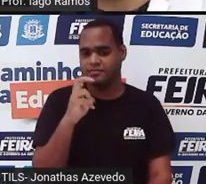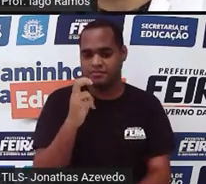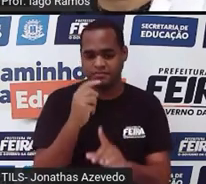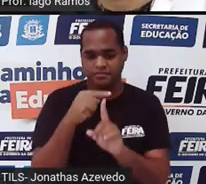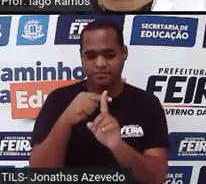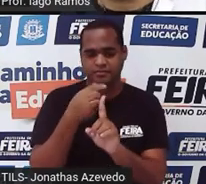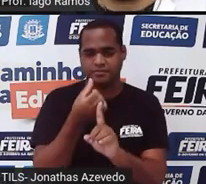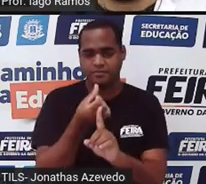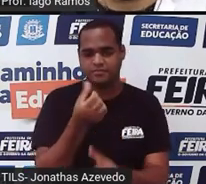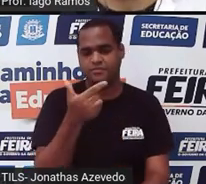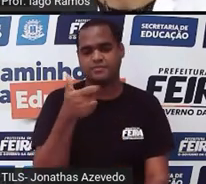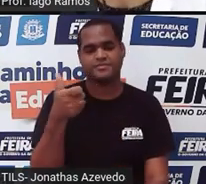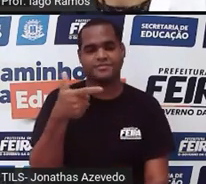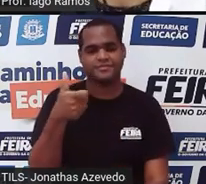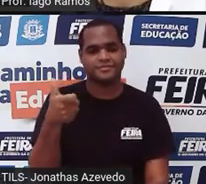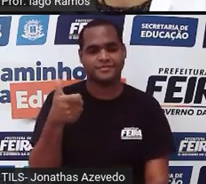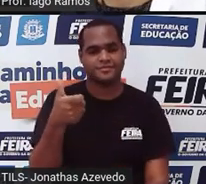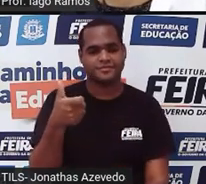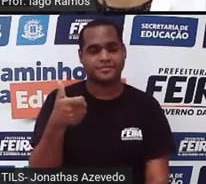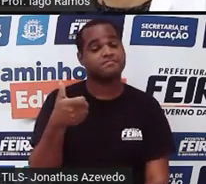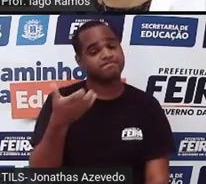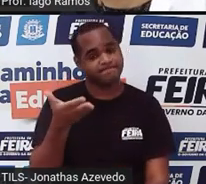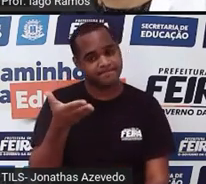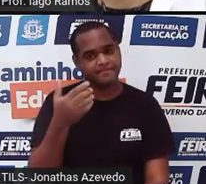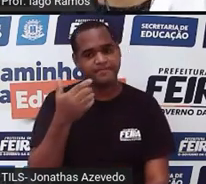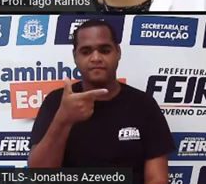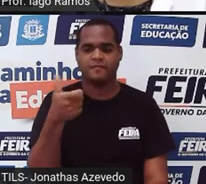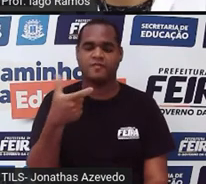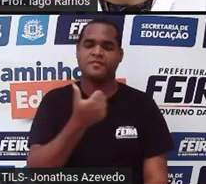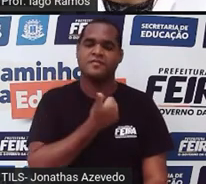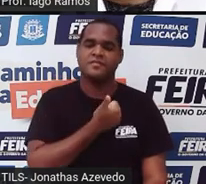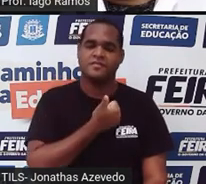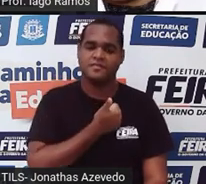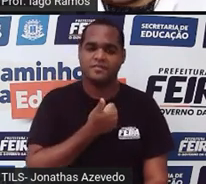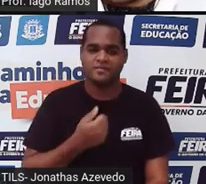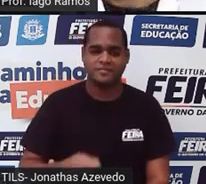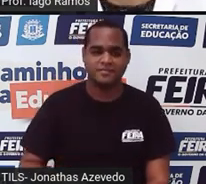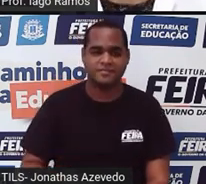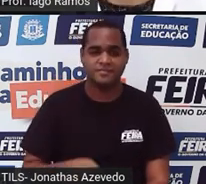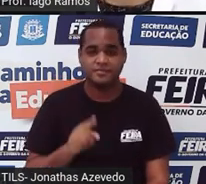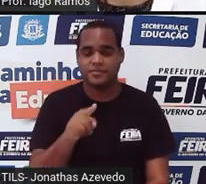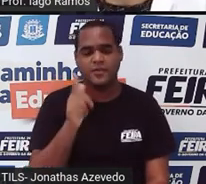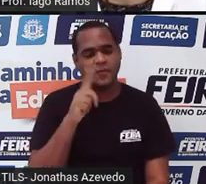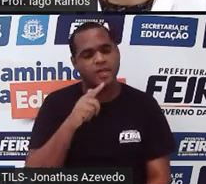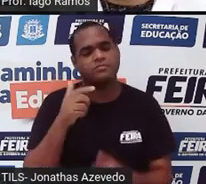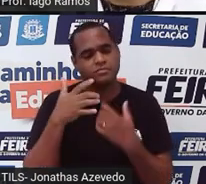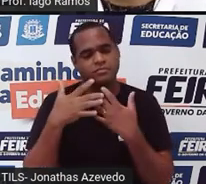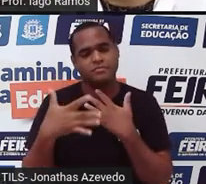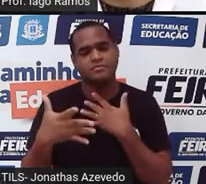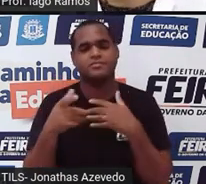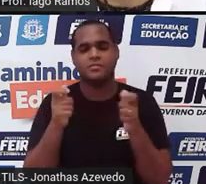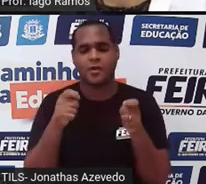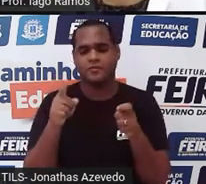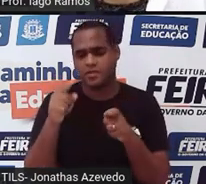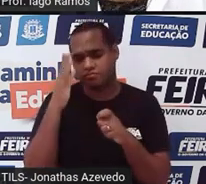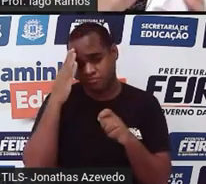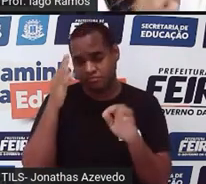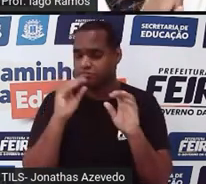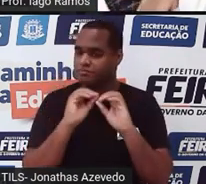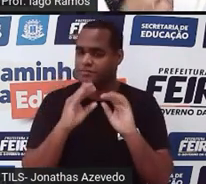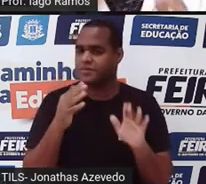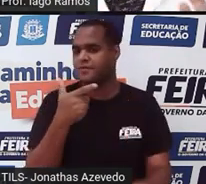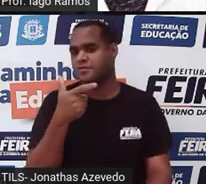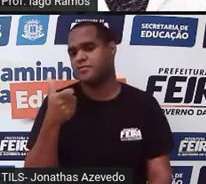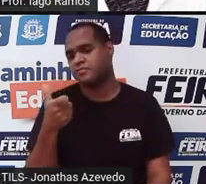6, 21. Por isso que o próximo número é 21. E se você quiser continuar, você já entendeu, do